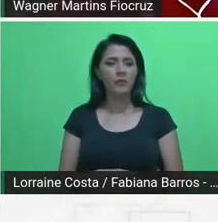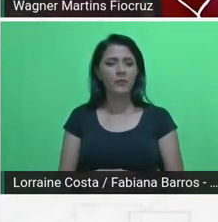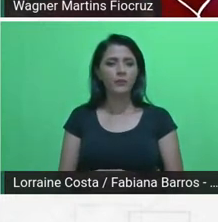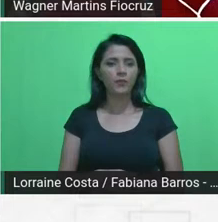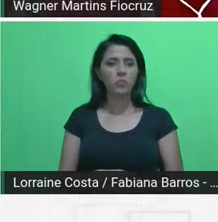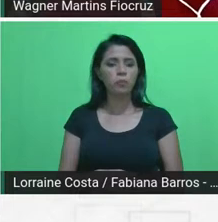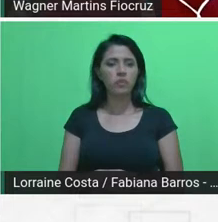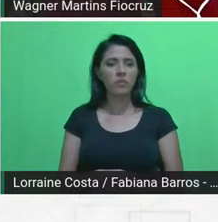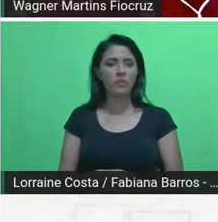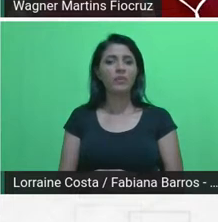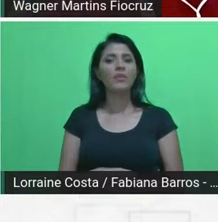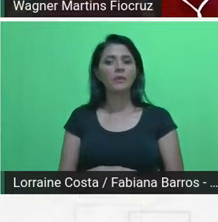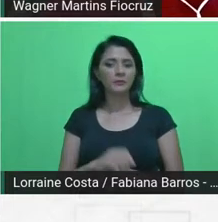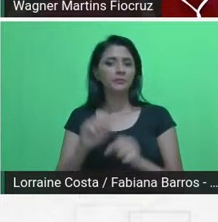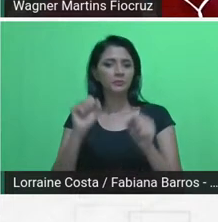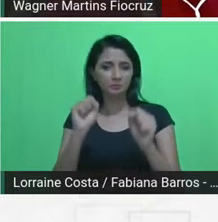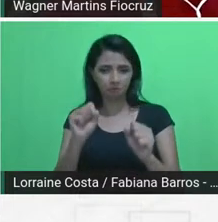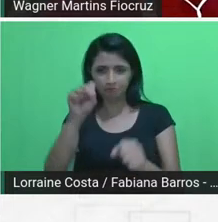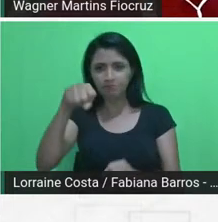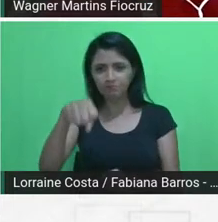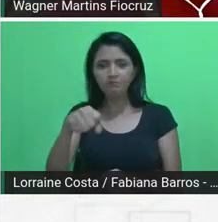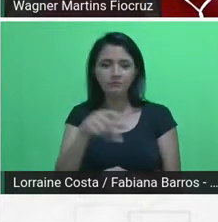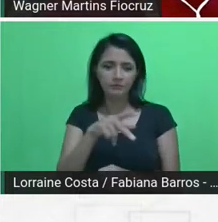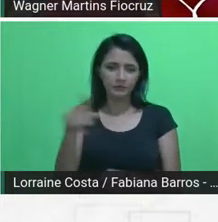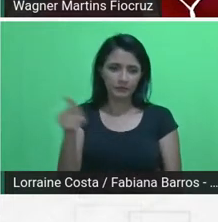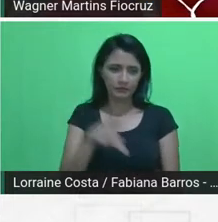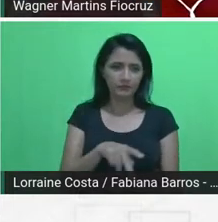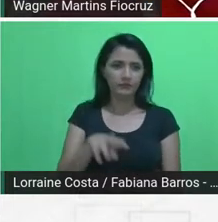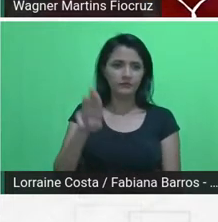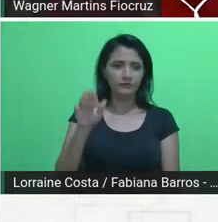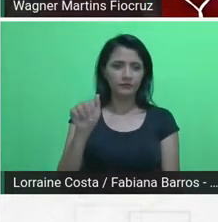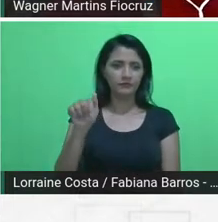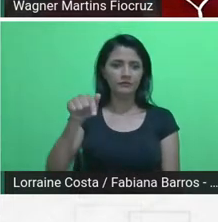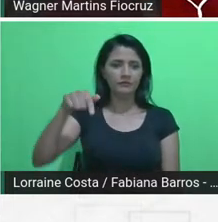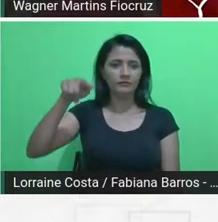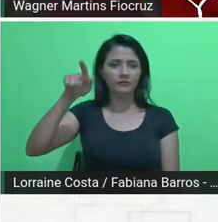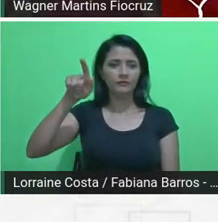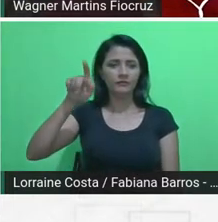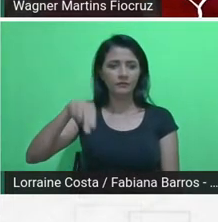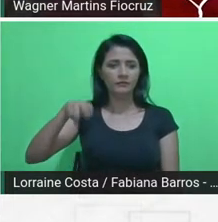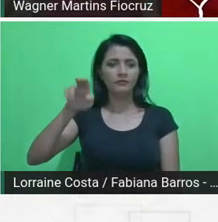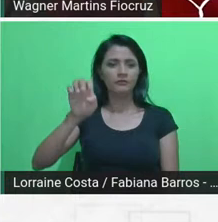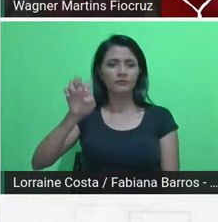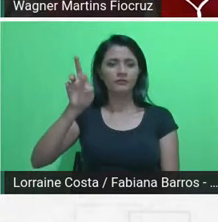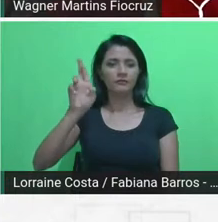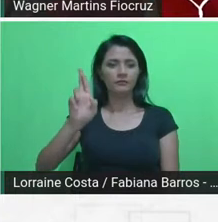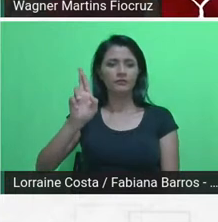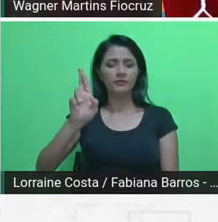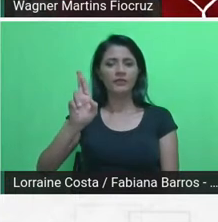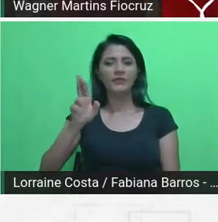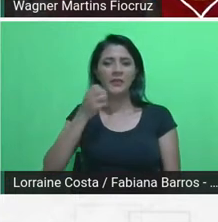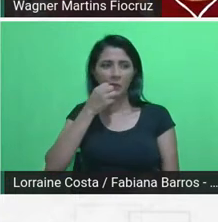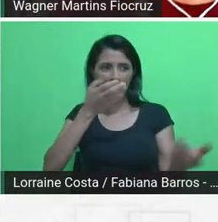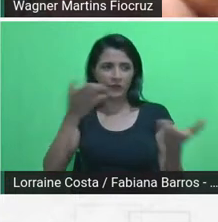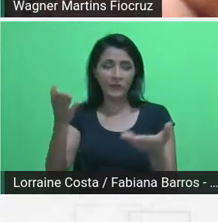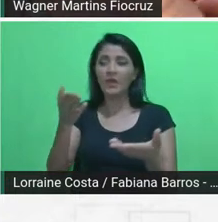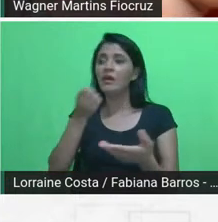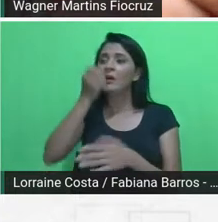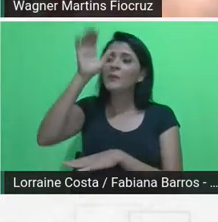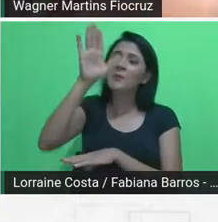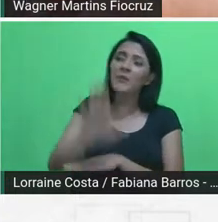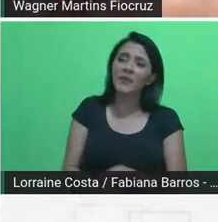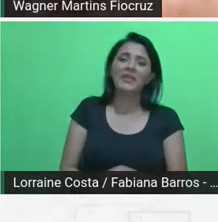Posso sim, professor Wagner. Então, por gentileza... Boa tarde, gente. Desculpa.